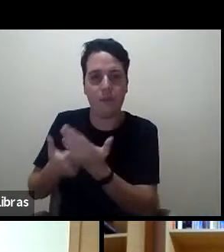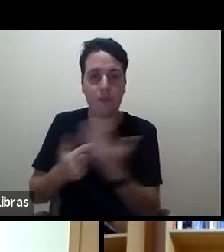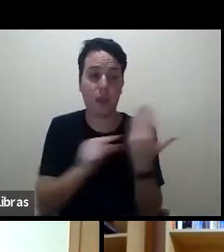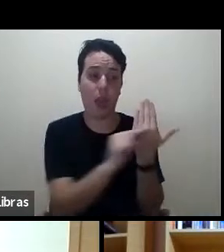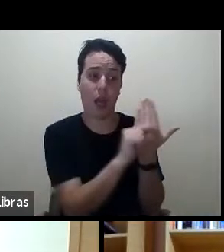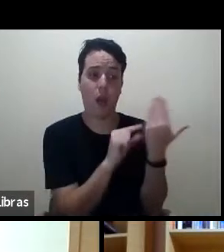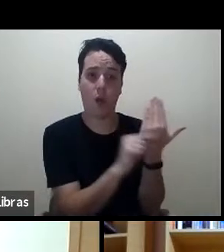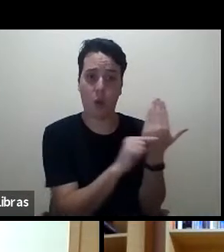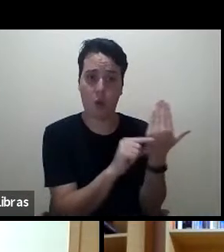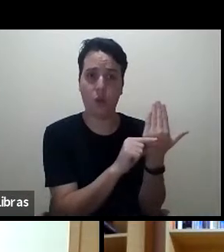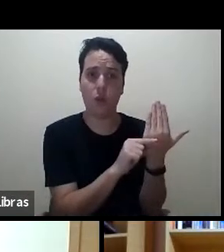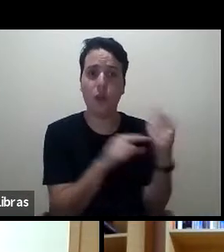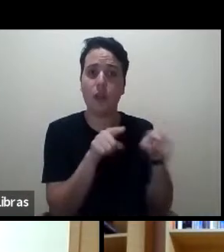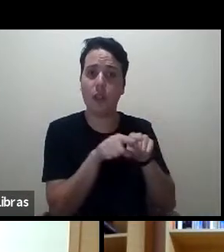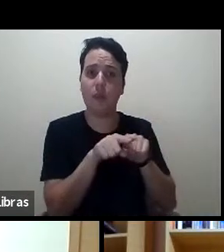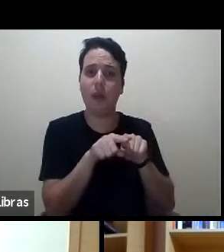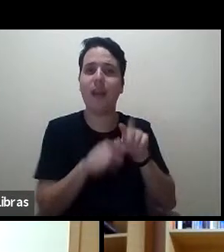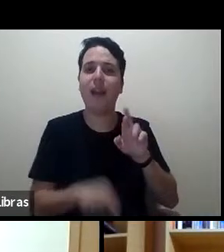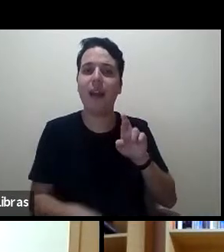de livros.